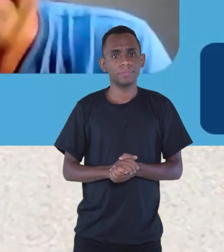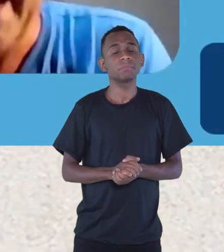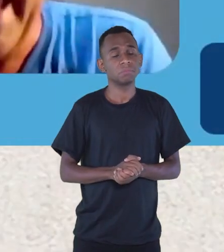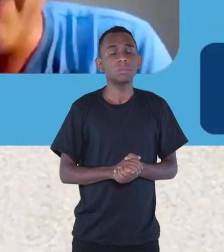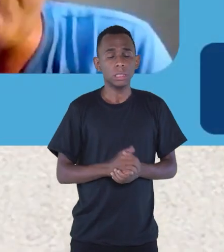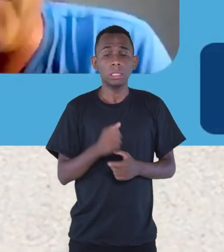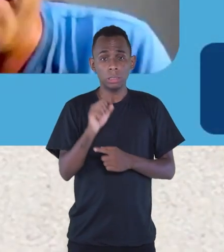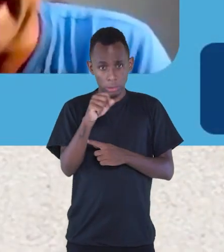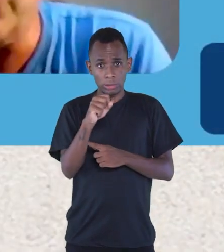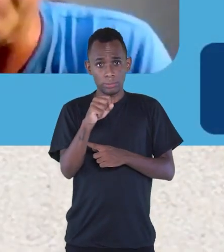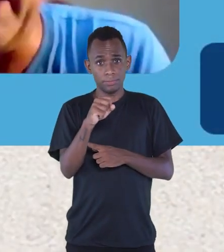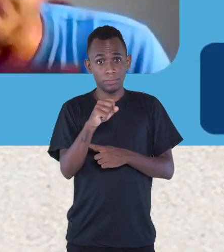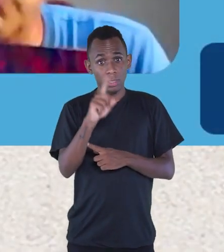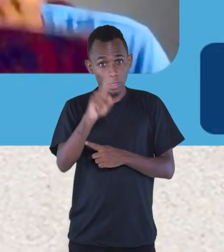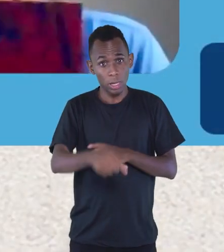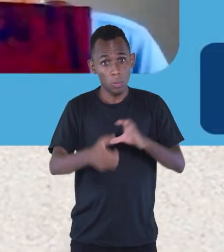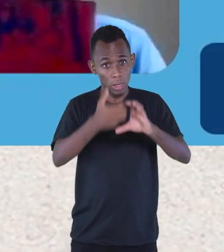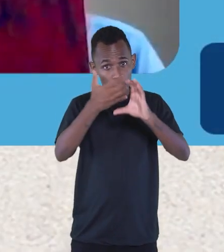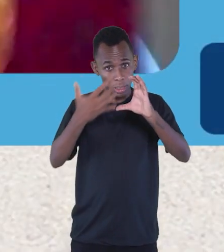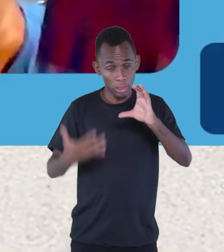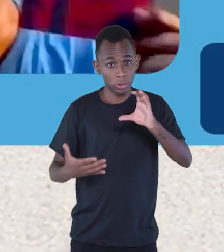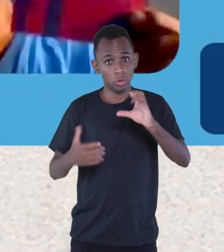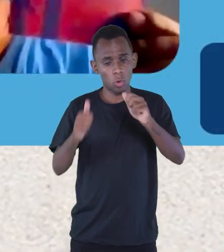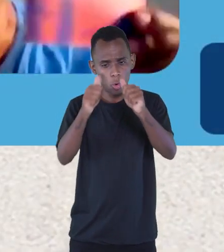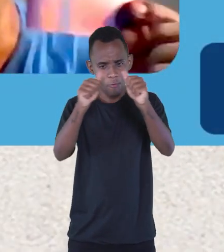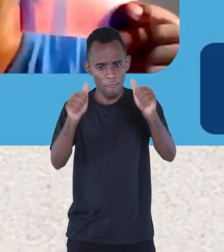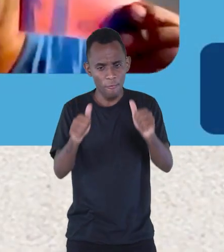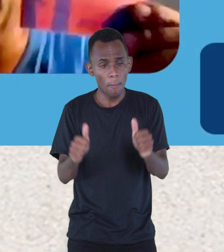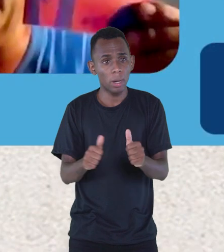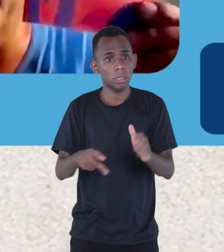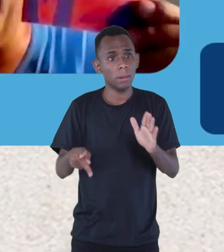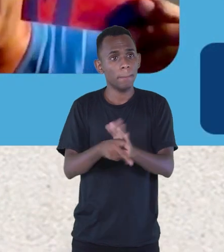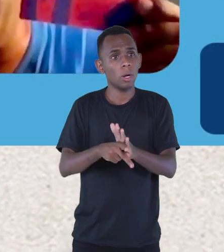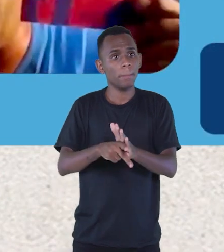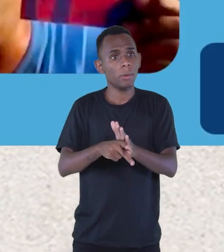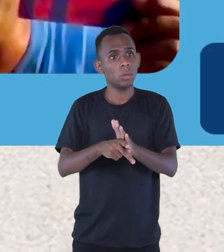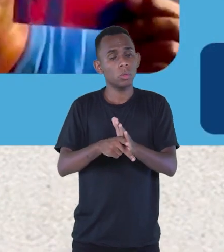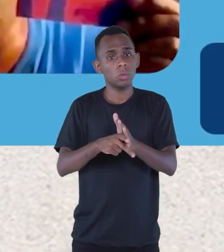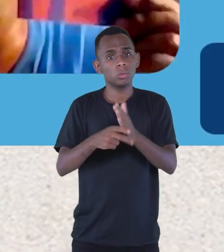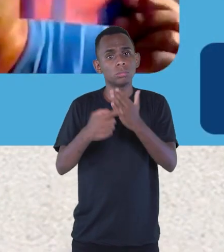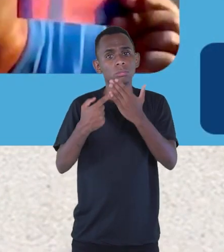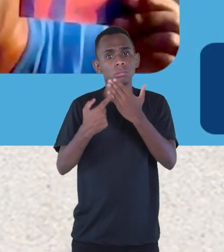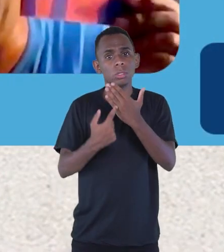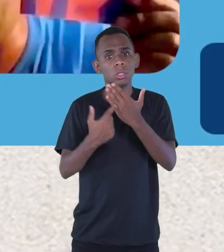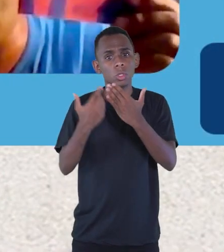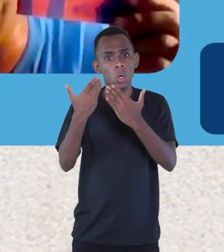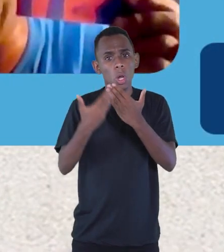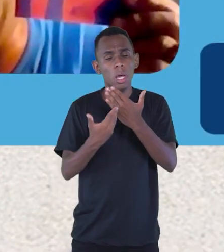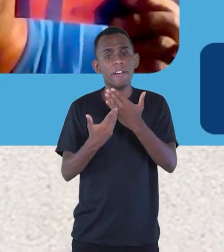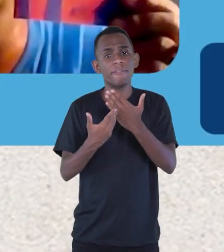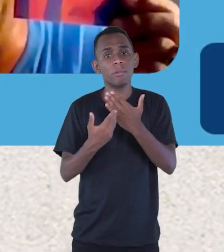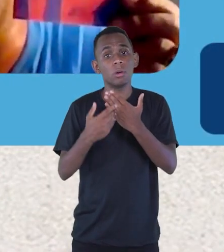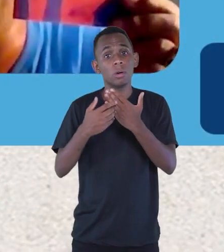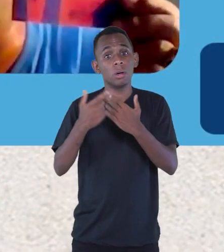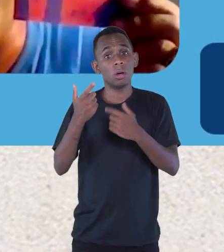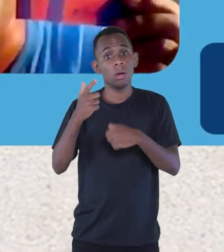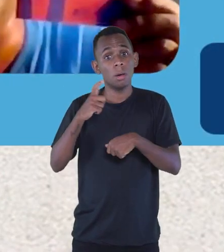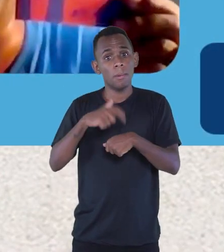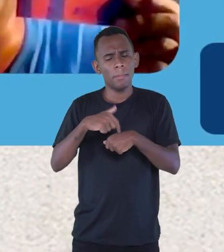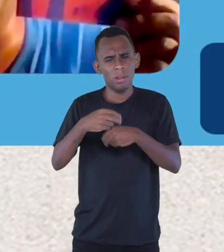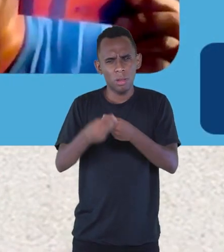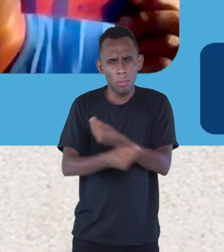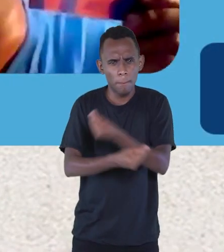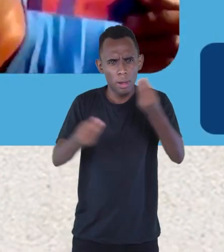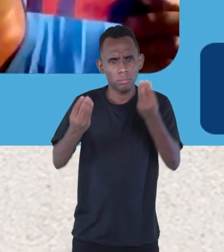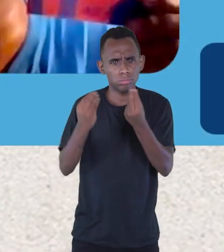Sim. É o formato, né? Do livreto, né? Que algumas pessoas, quando eu falo que eu publiquei livreto, as pessoas